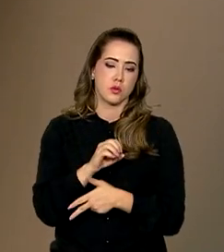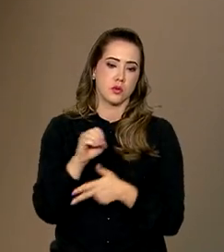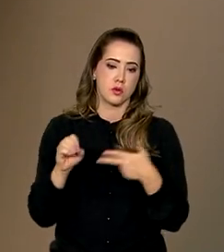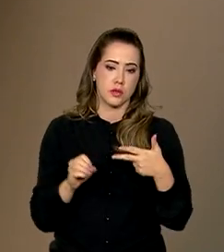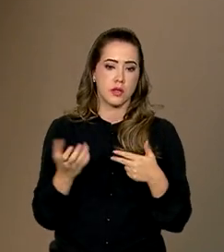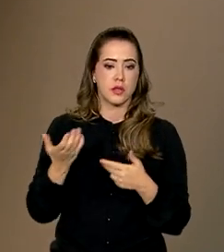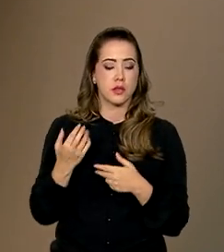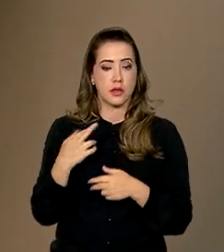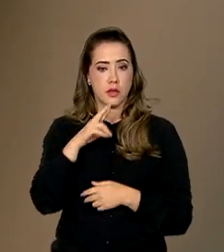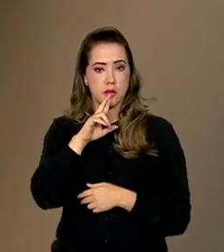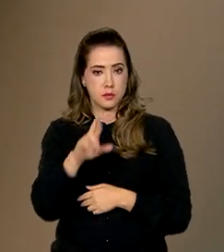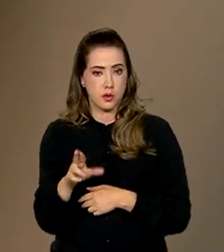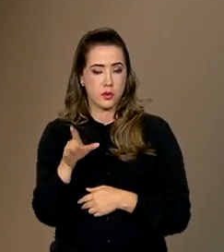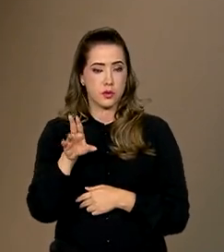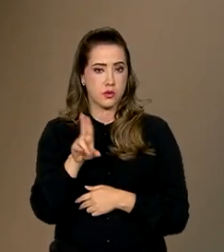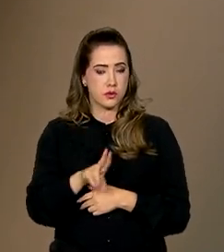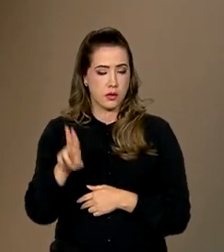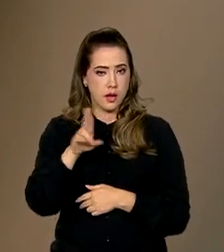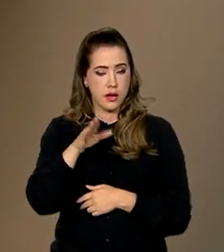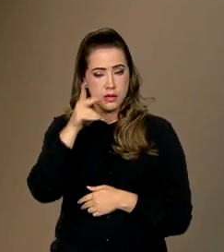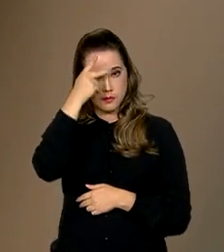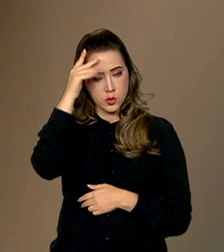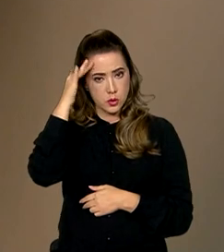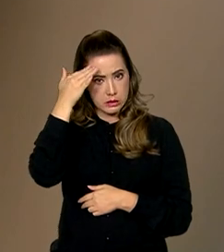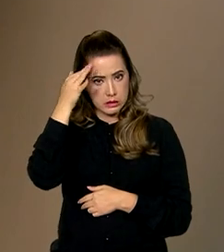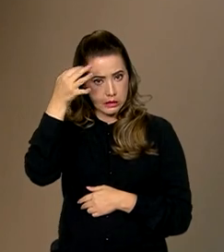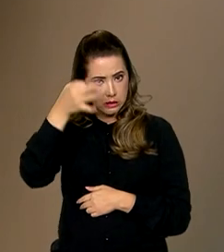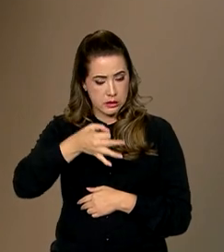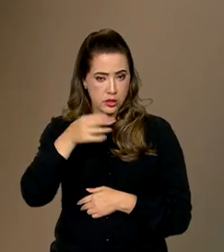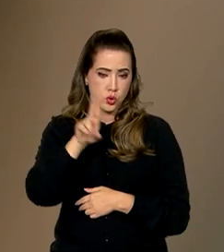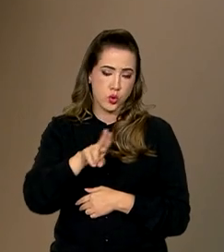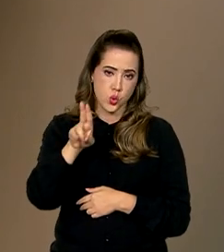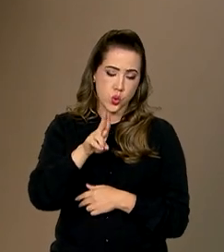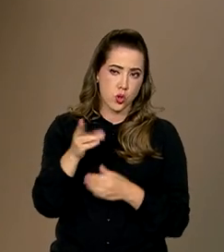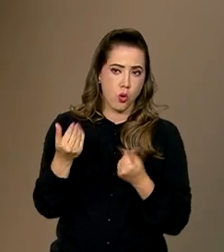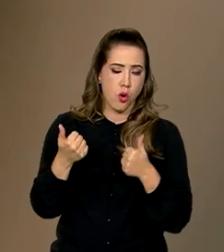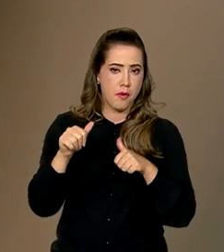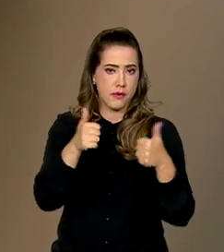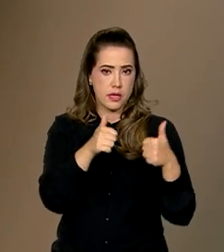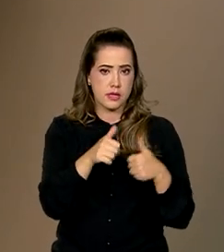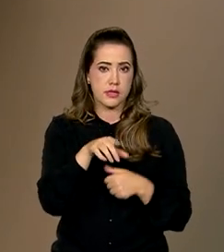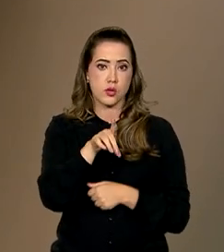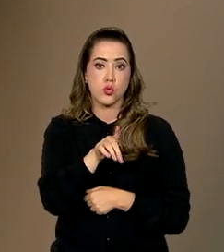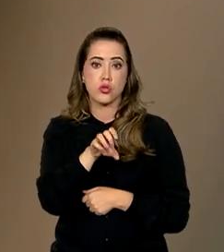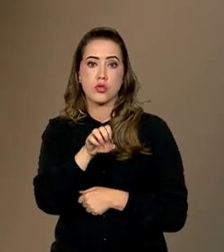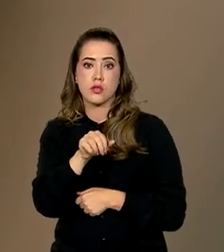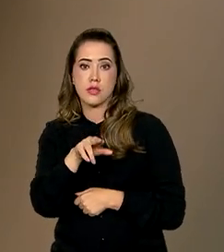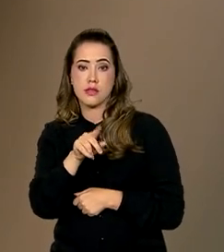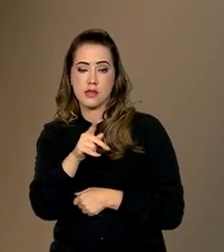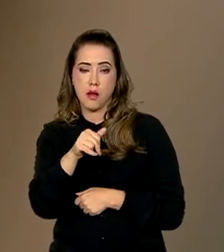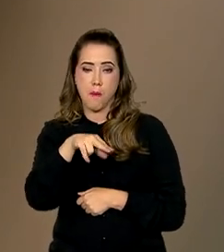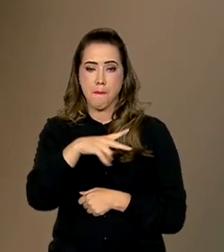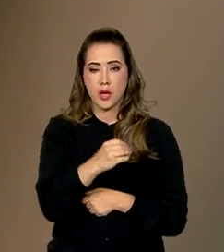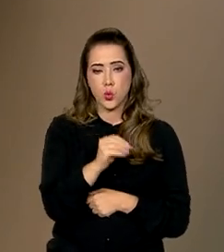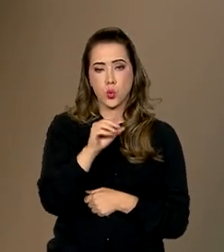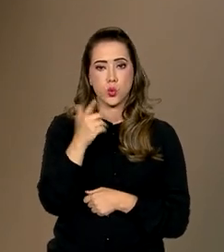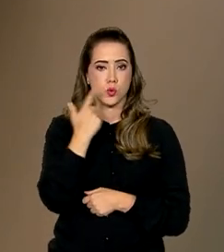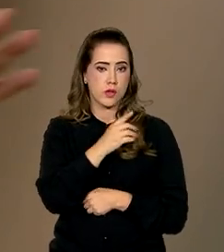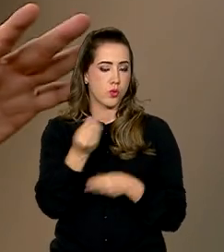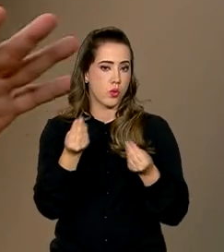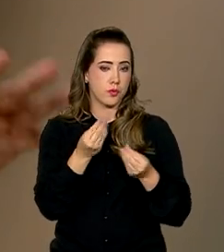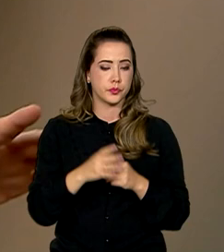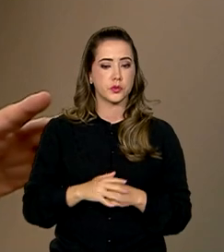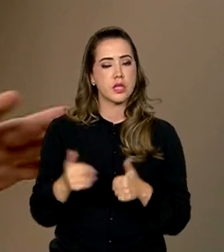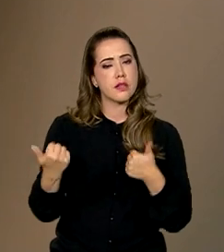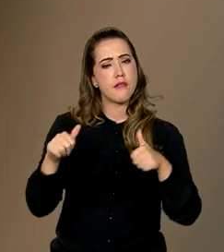utilizar esse resultado de uma maneira que todos compreendam o que significa aquela medida de desempenho obtida ao final do exame. Essa